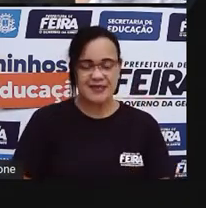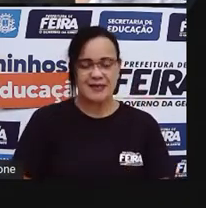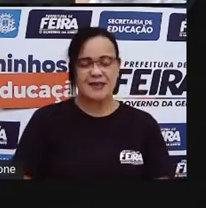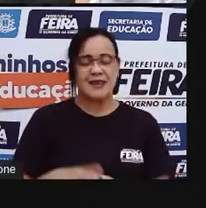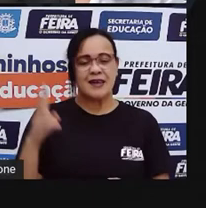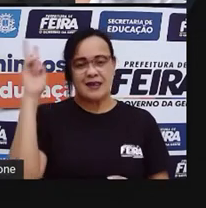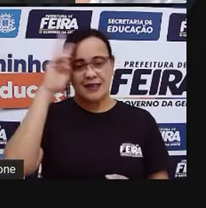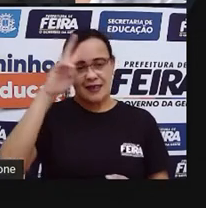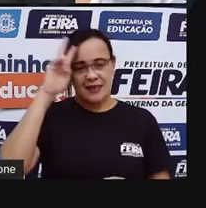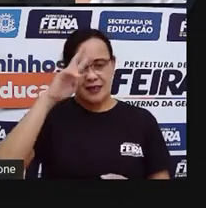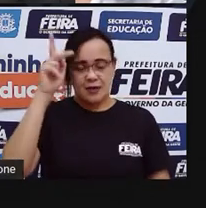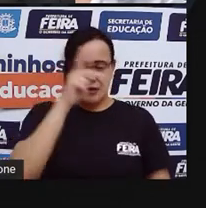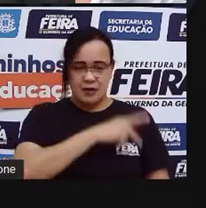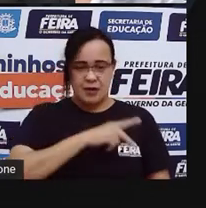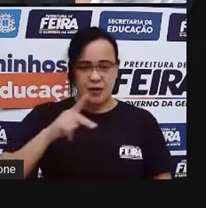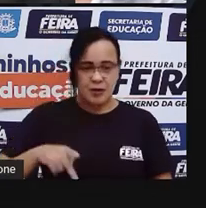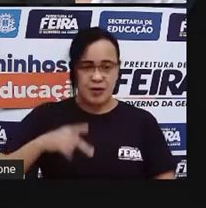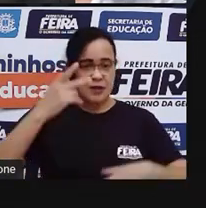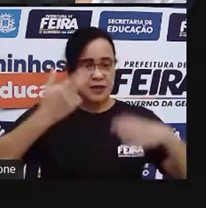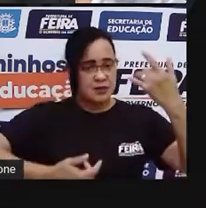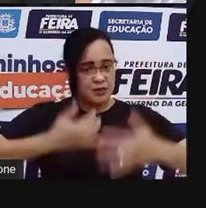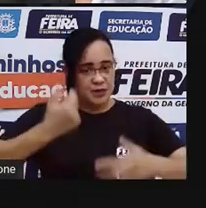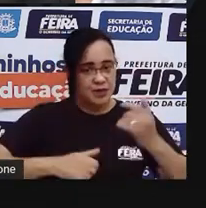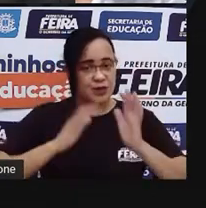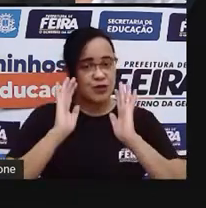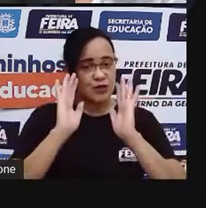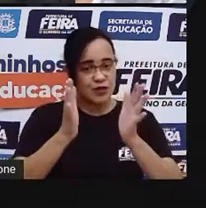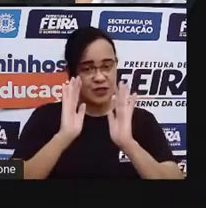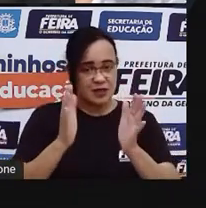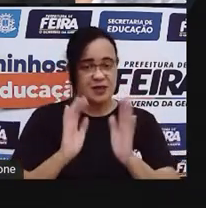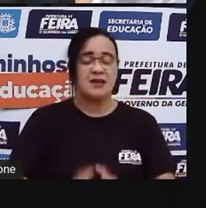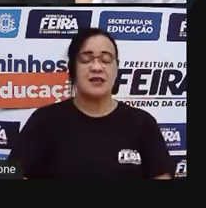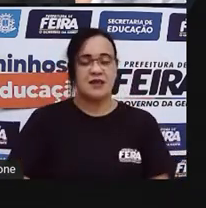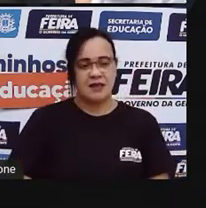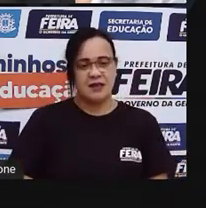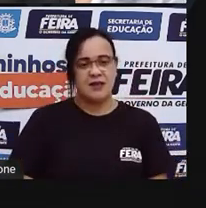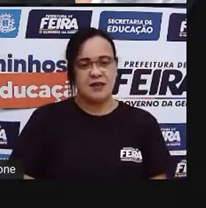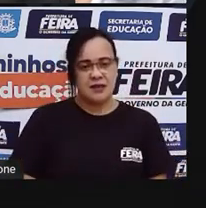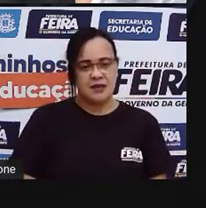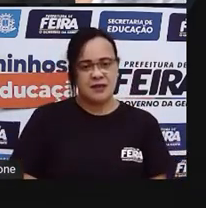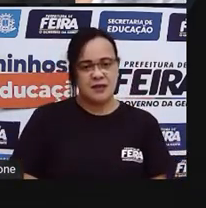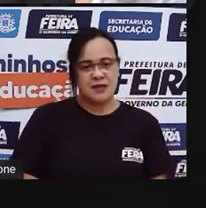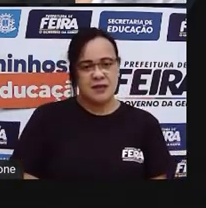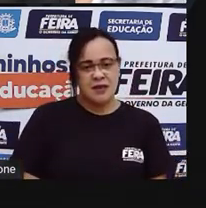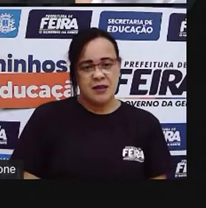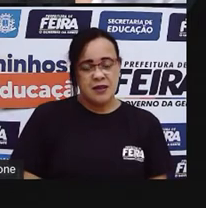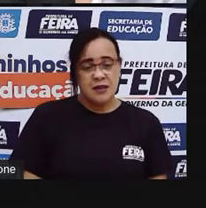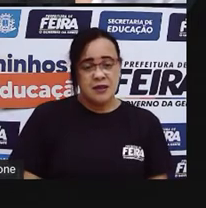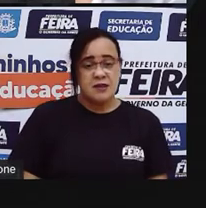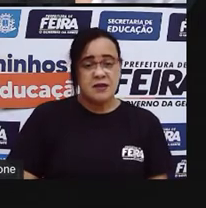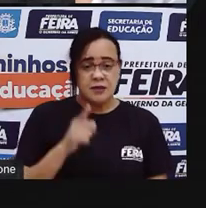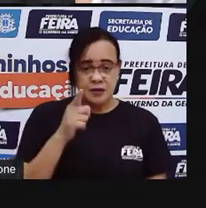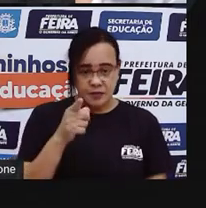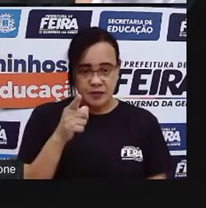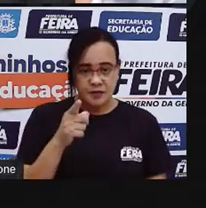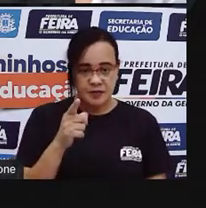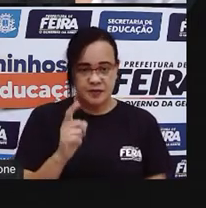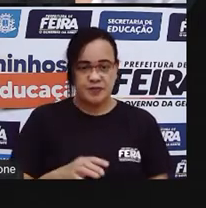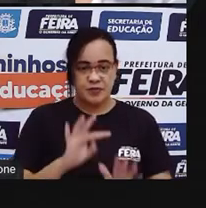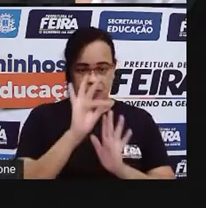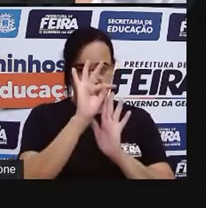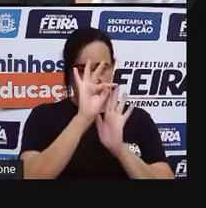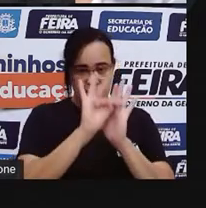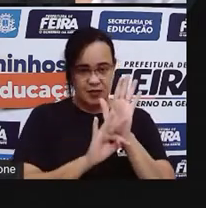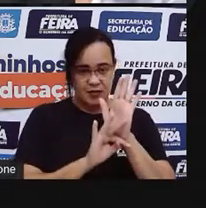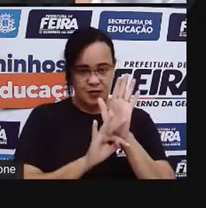E essas partezinhas Deixa eu mudar a caneta Para vocês perceberem Essas partezinhas Aqui, ó Elas